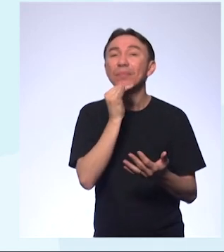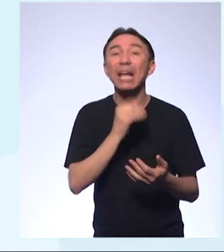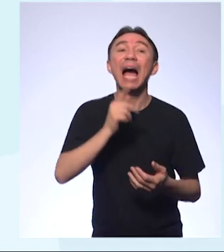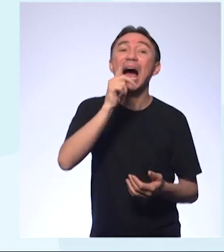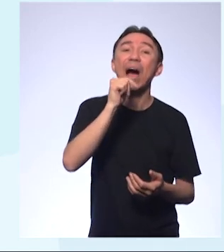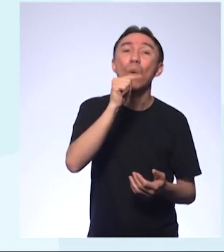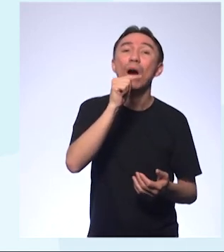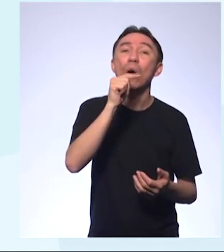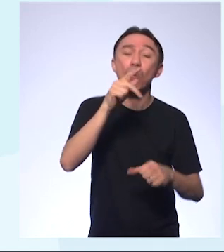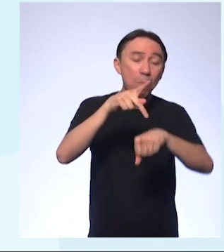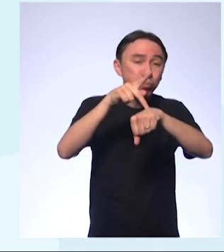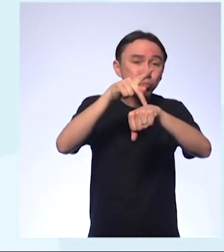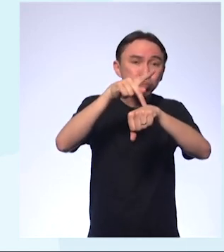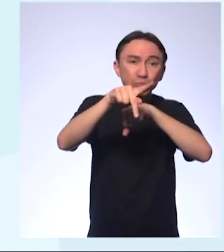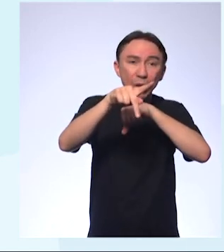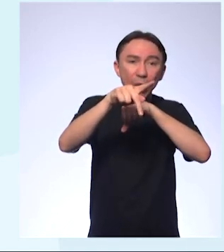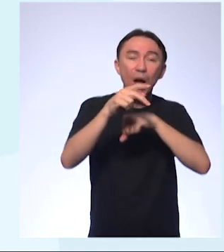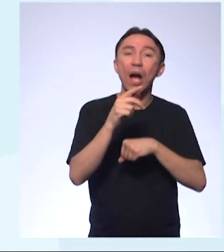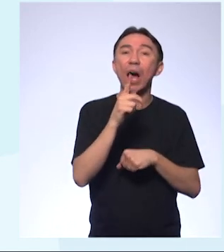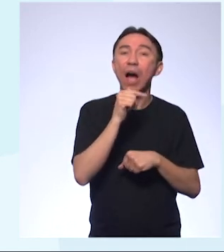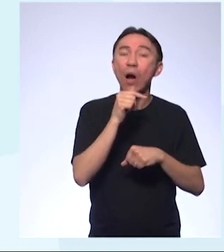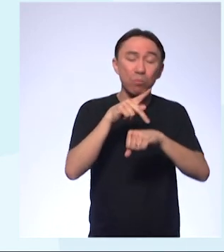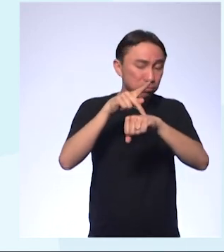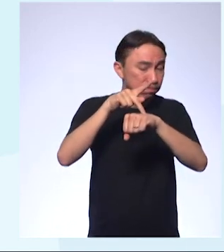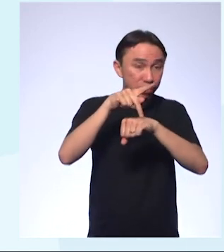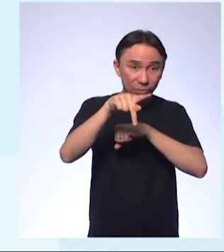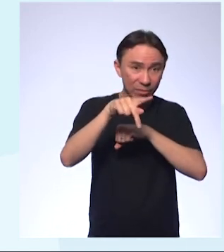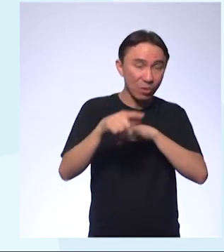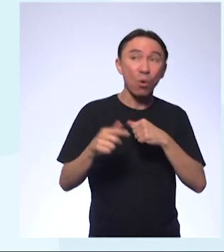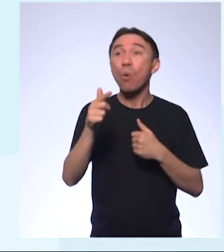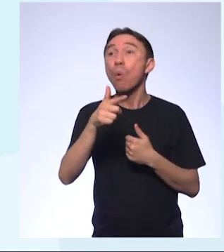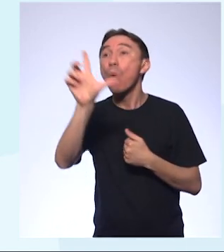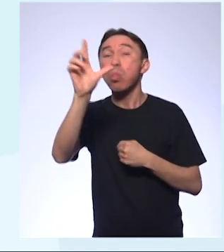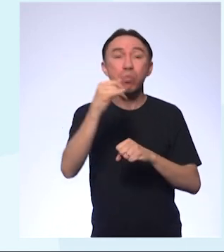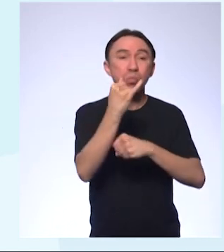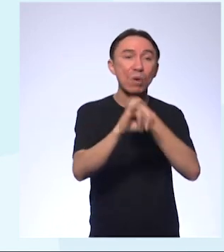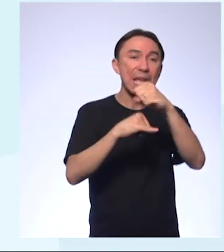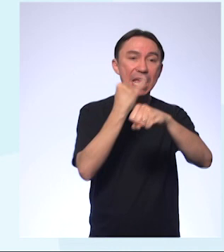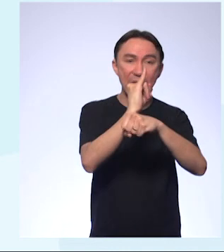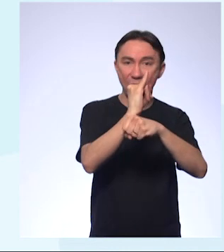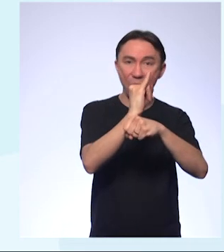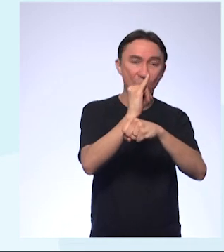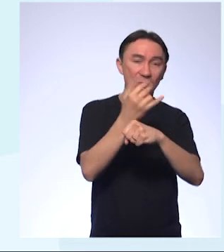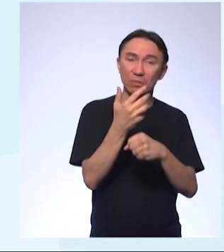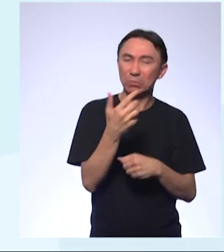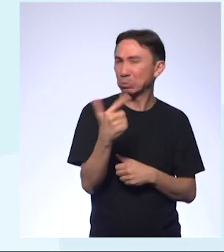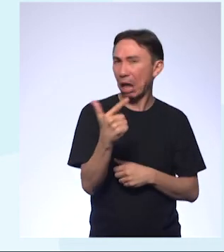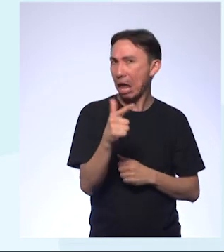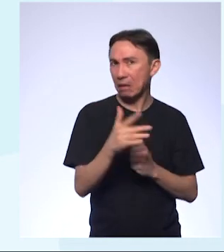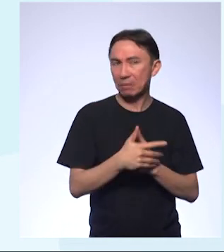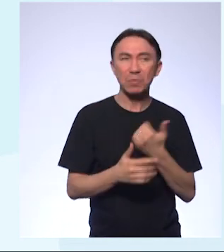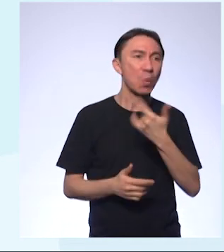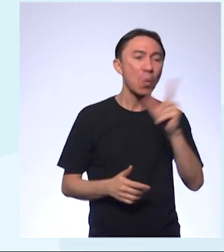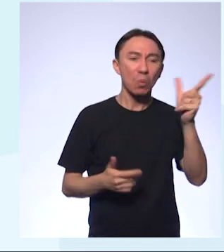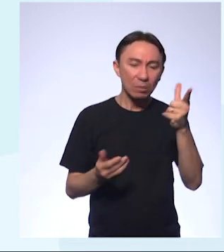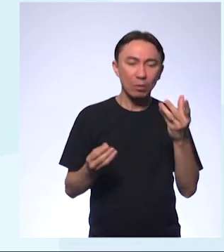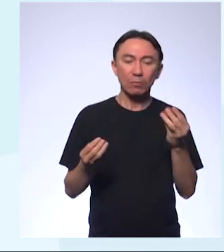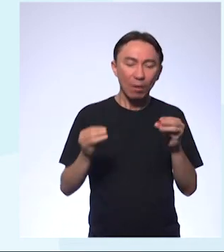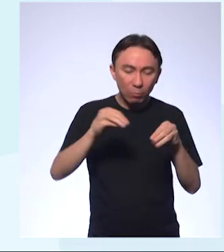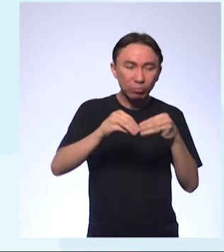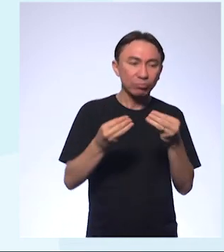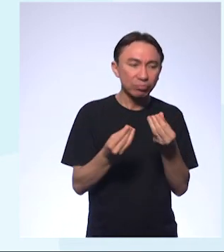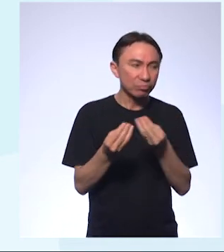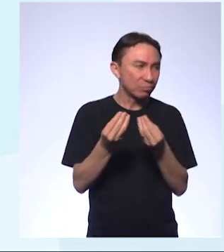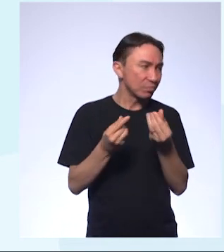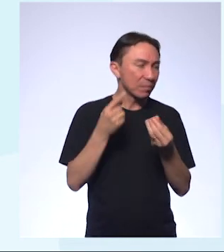A água pura é aquela que não há nenhum outro íon, nenhum outro material dissolvido. Então, os únicos íons